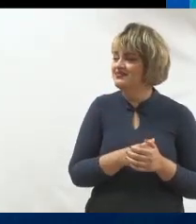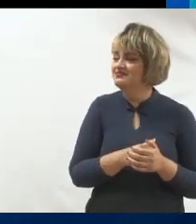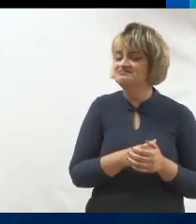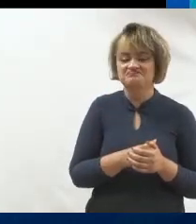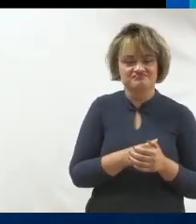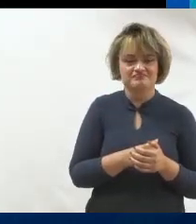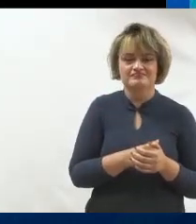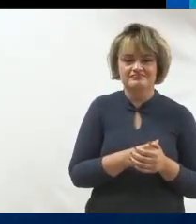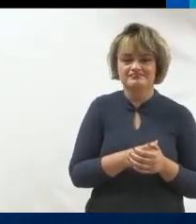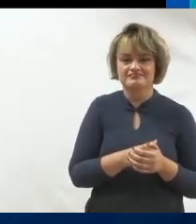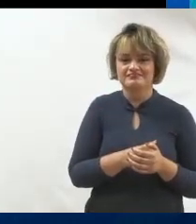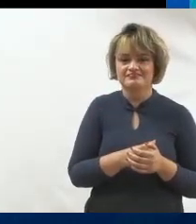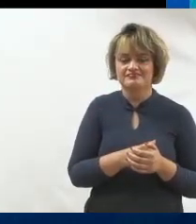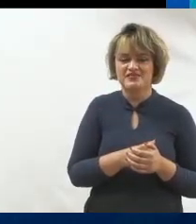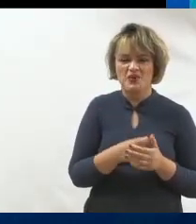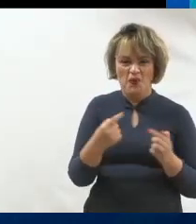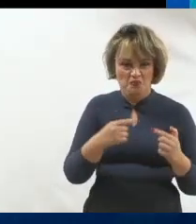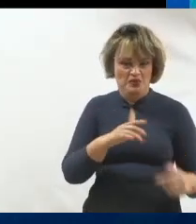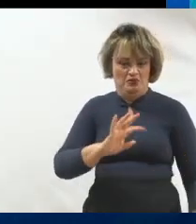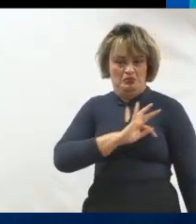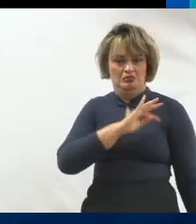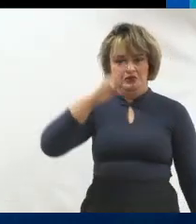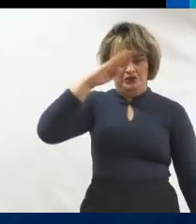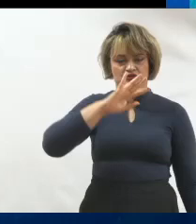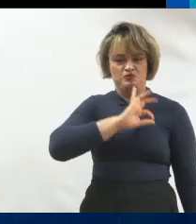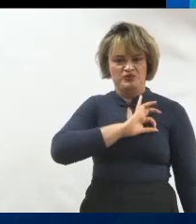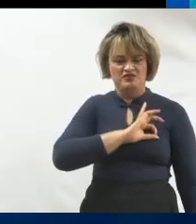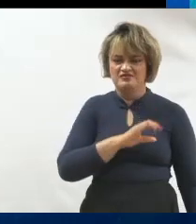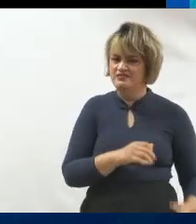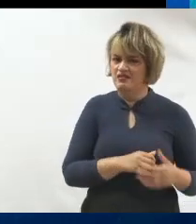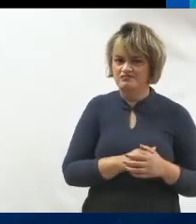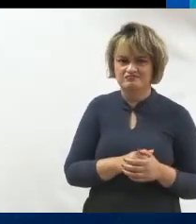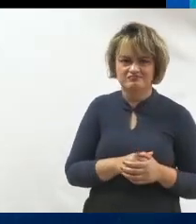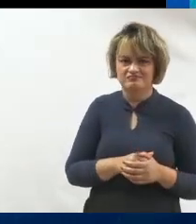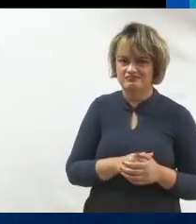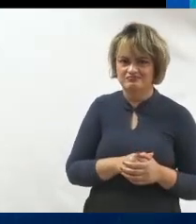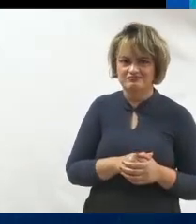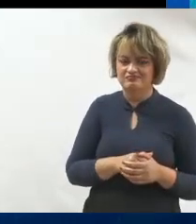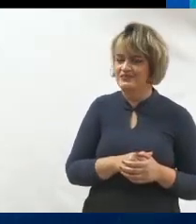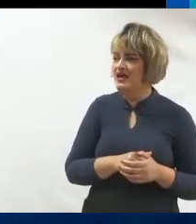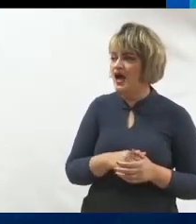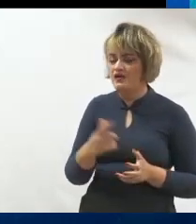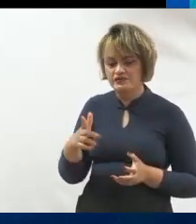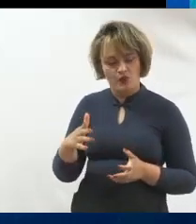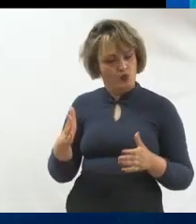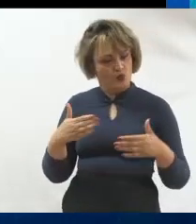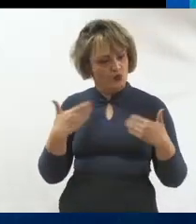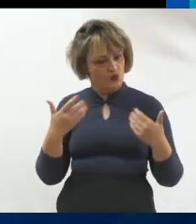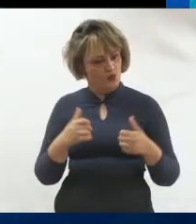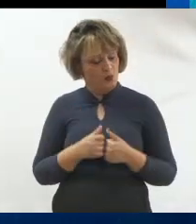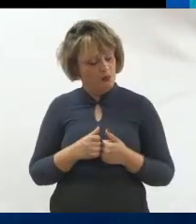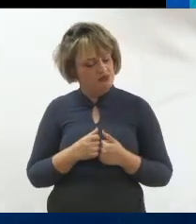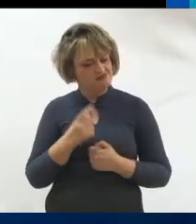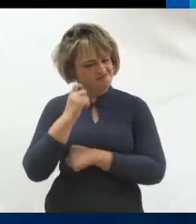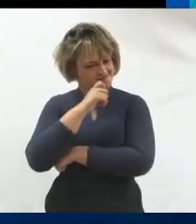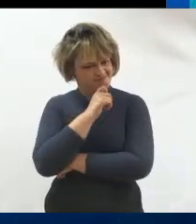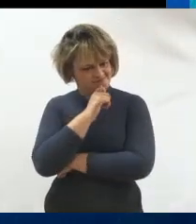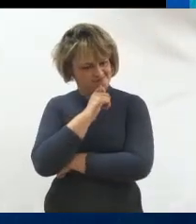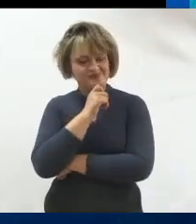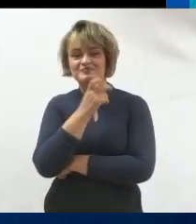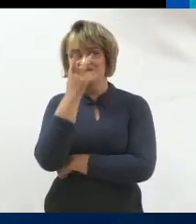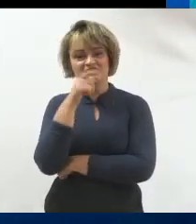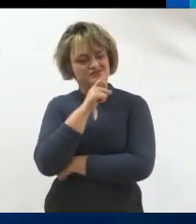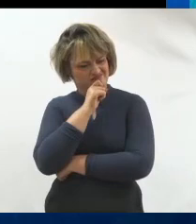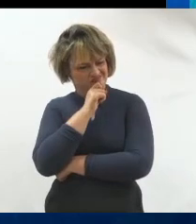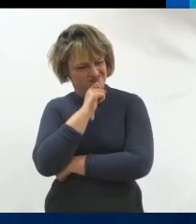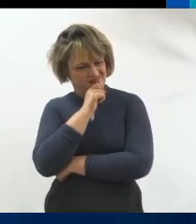Isso tem a ver aqui com Tenente Bahia? E só pelo fato disso não ser muito esperado, causa e intriga muita curiosidade